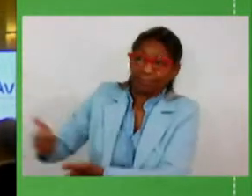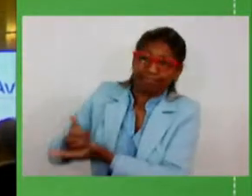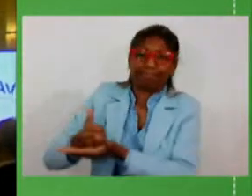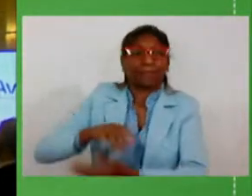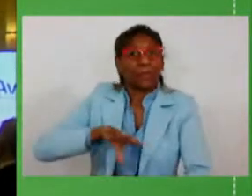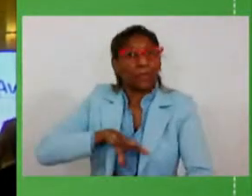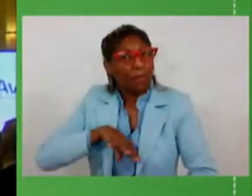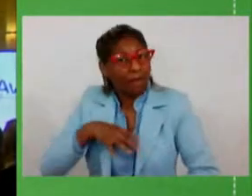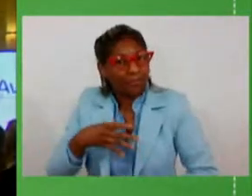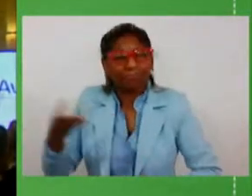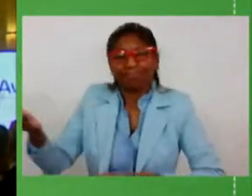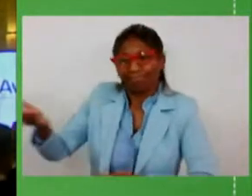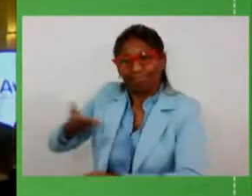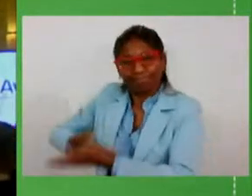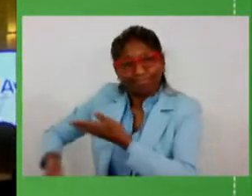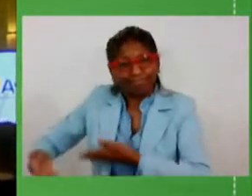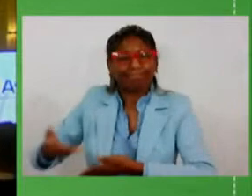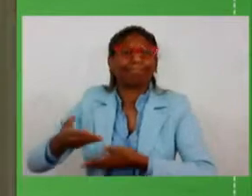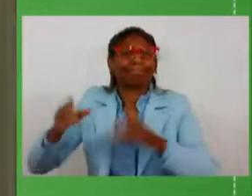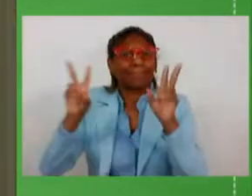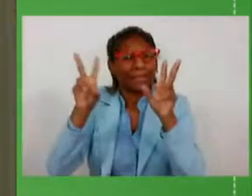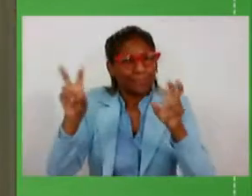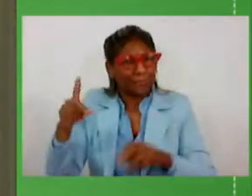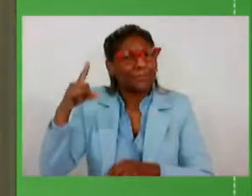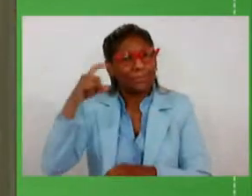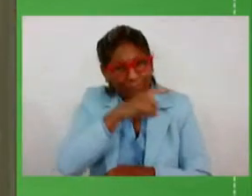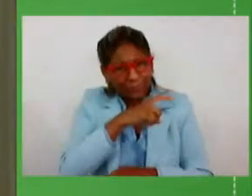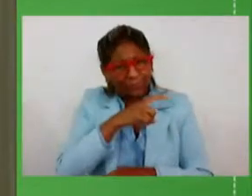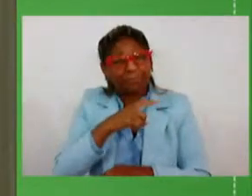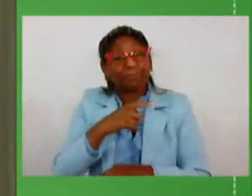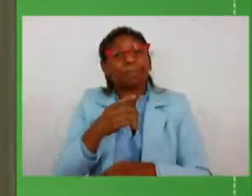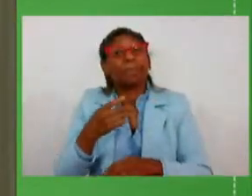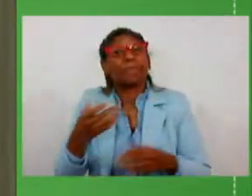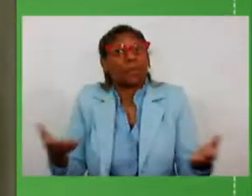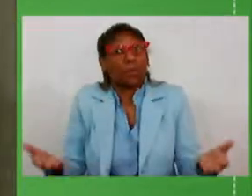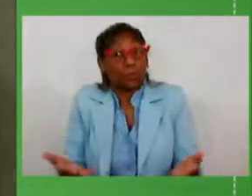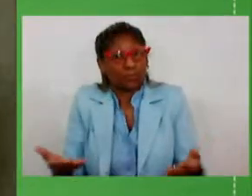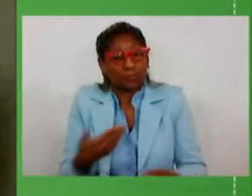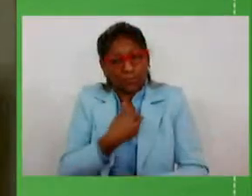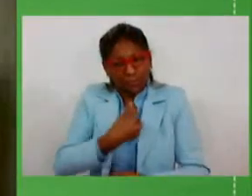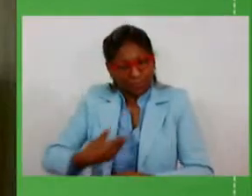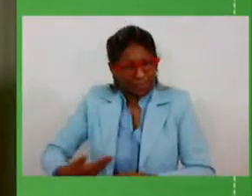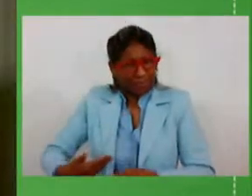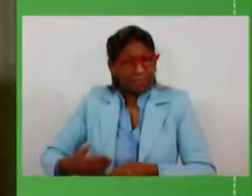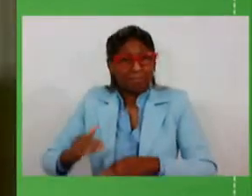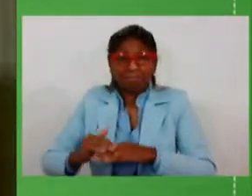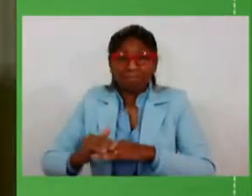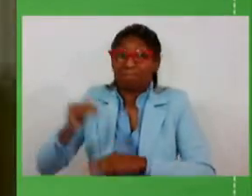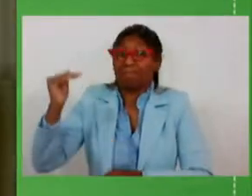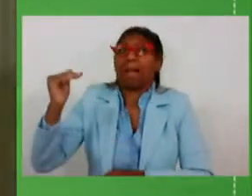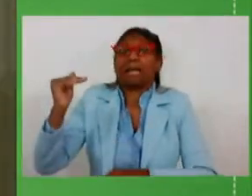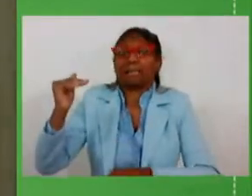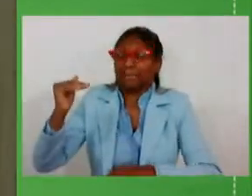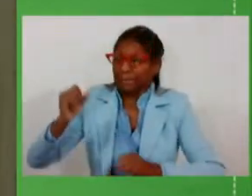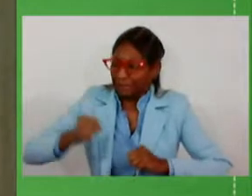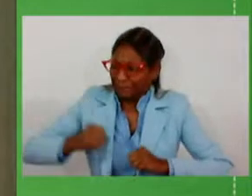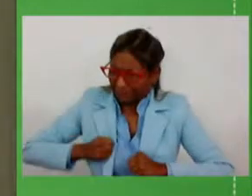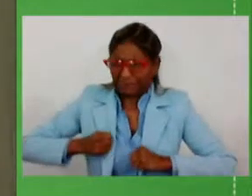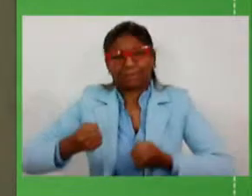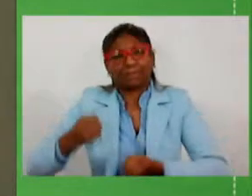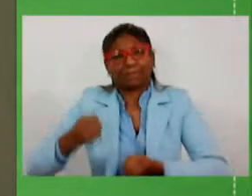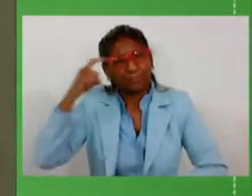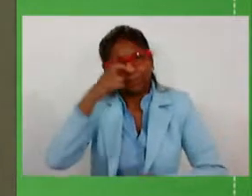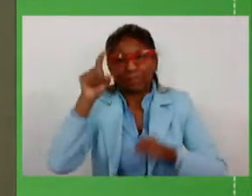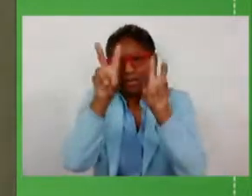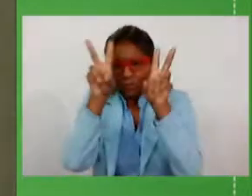para enfrentar os temas mais sensíveis. Essa legislatura talvez tenha sido, provavelmente, a mais demandada, do ponto de vista de assuntos